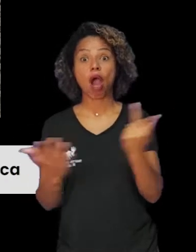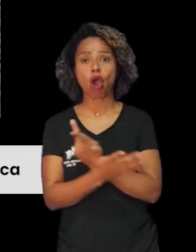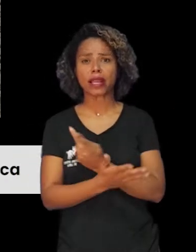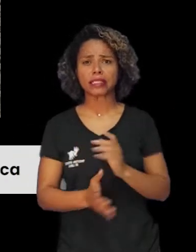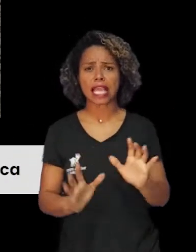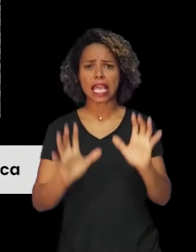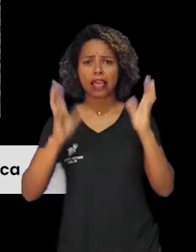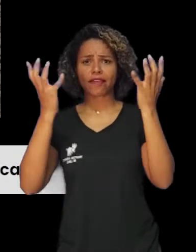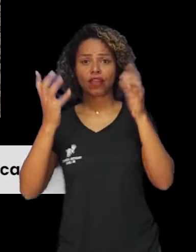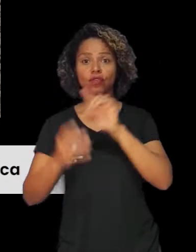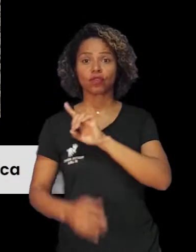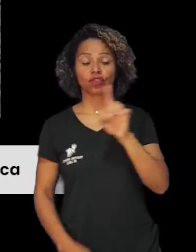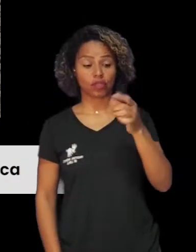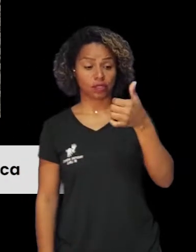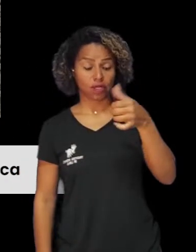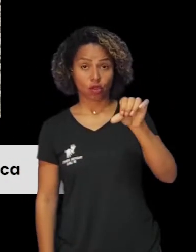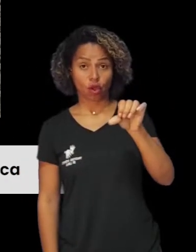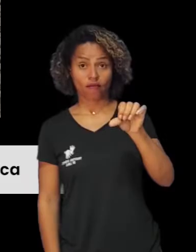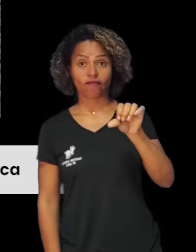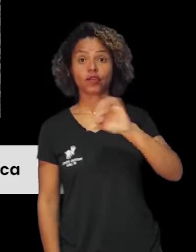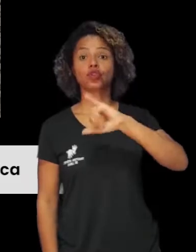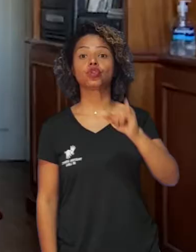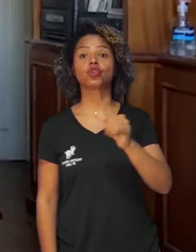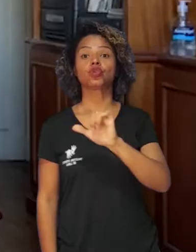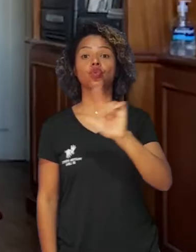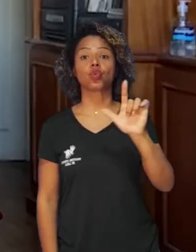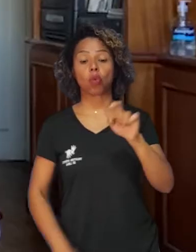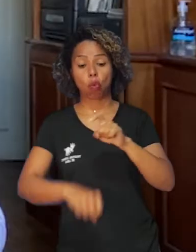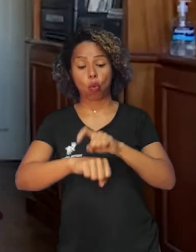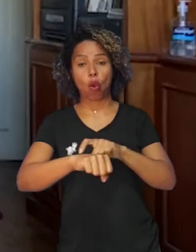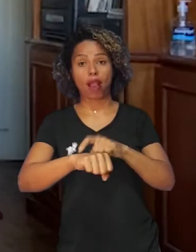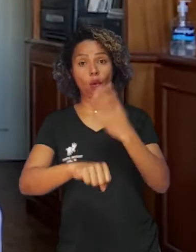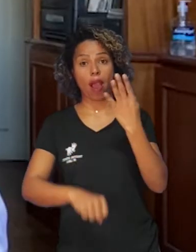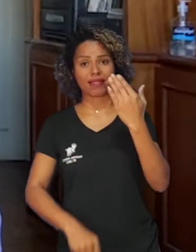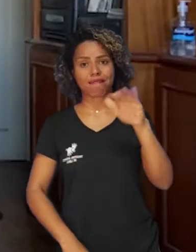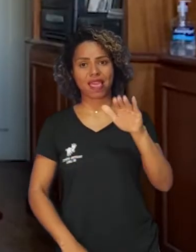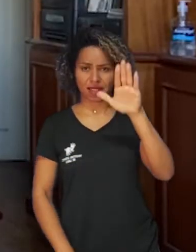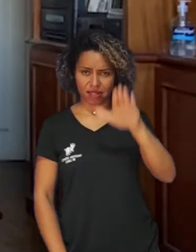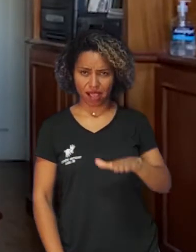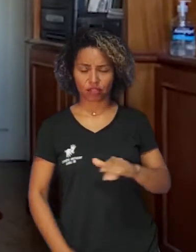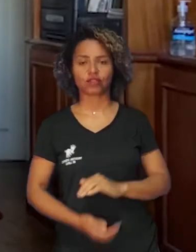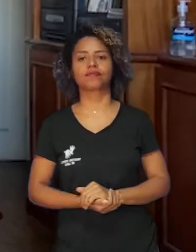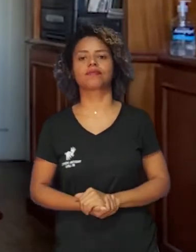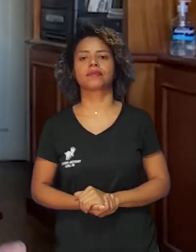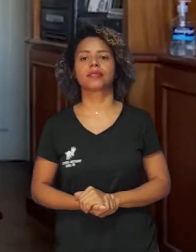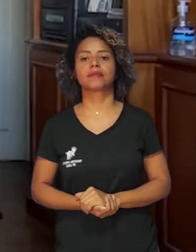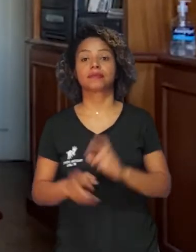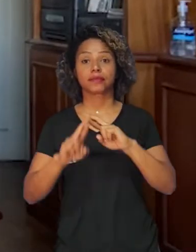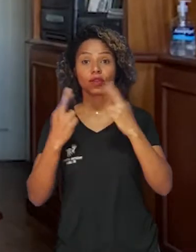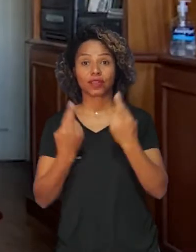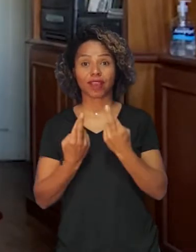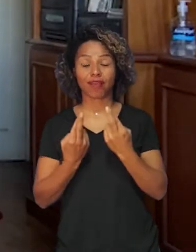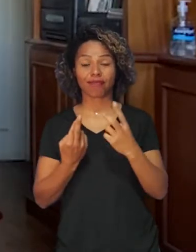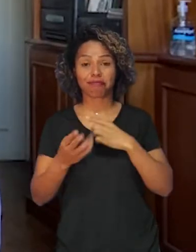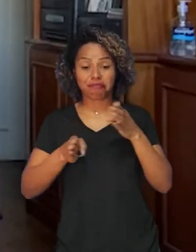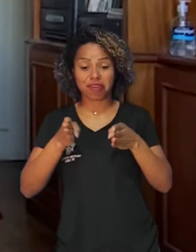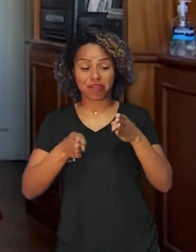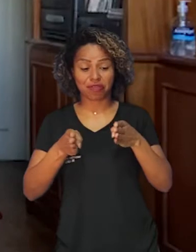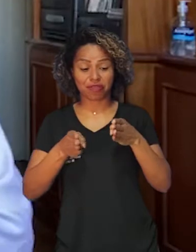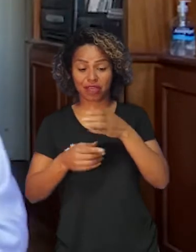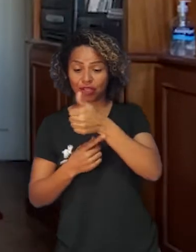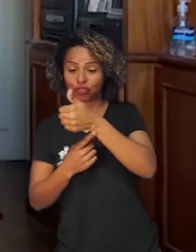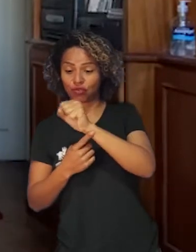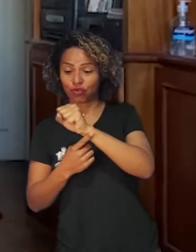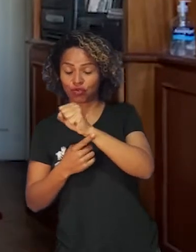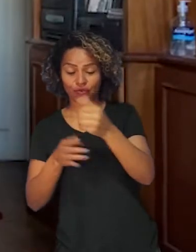19 de julho, às 4h30. Lembrando que a reunião acontece entre os dias 18 e 24